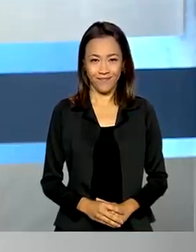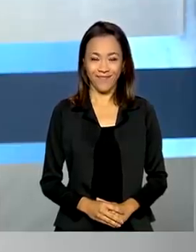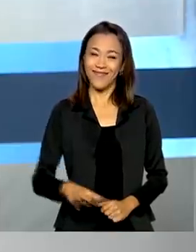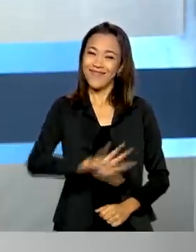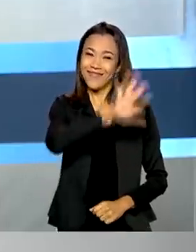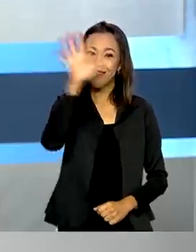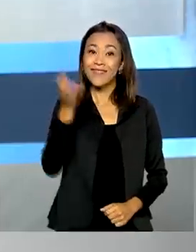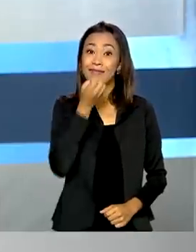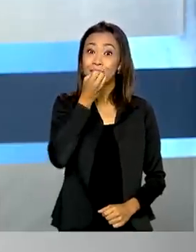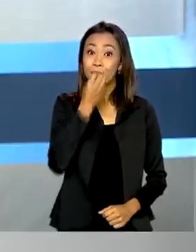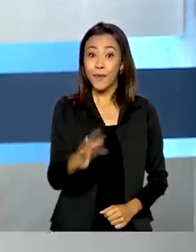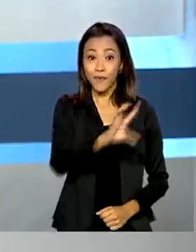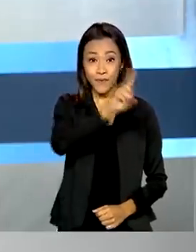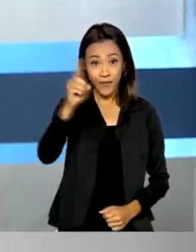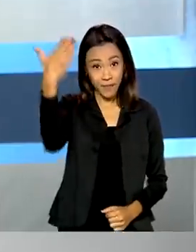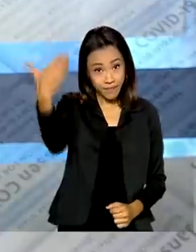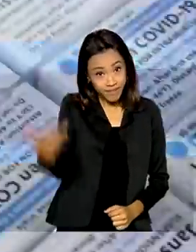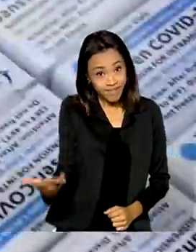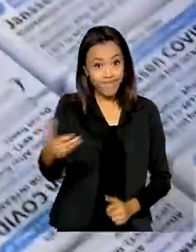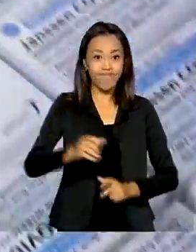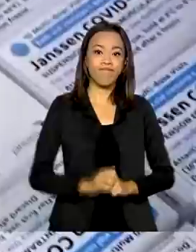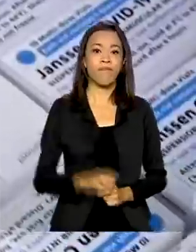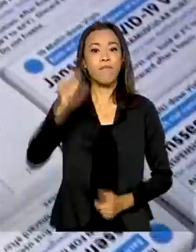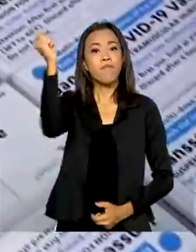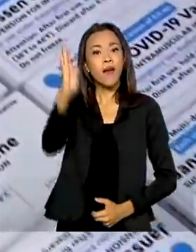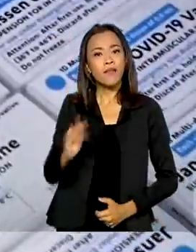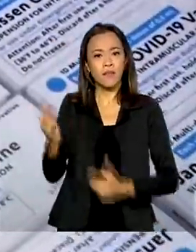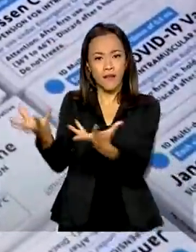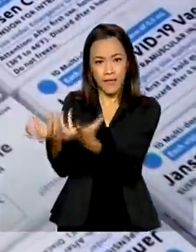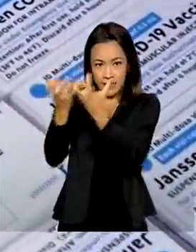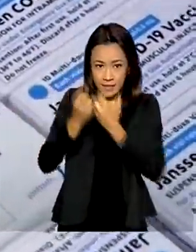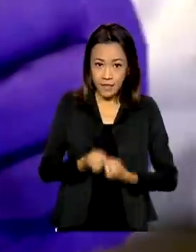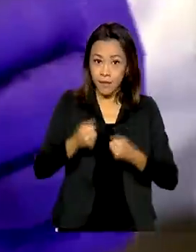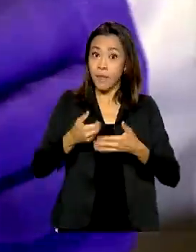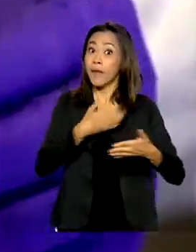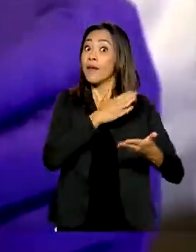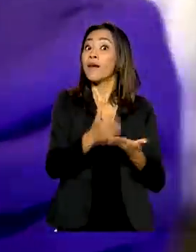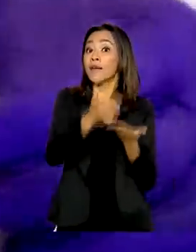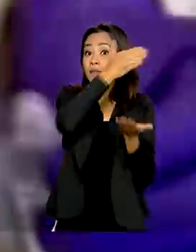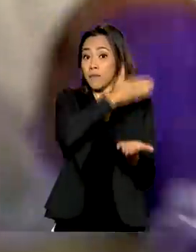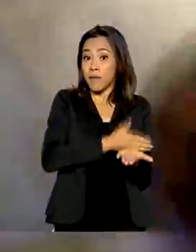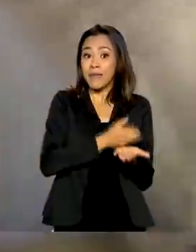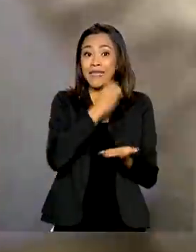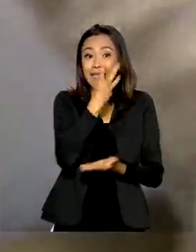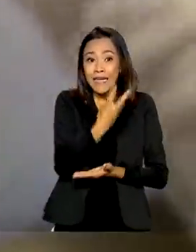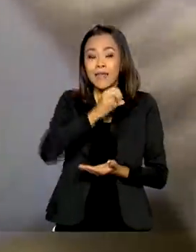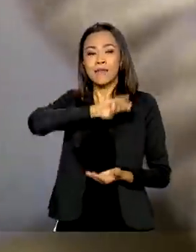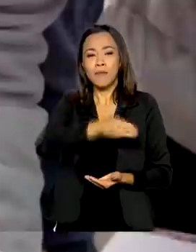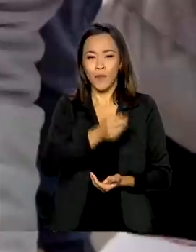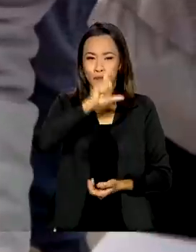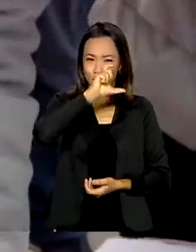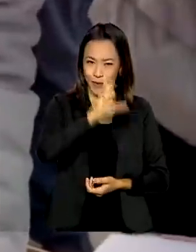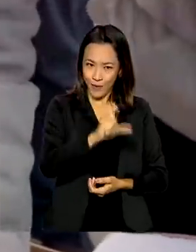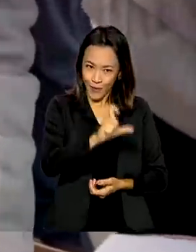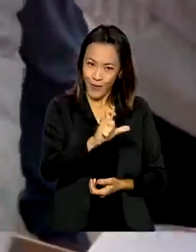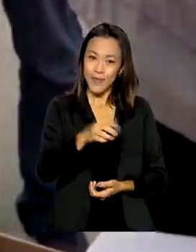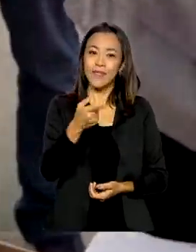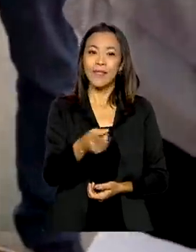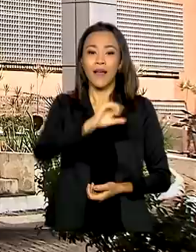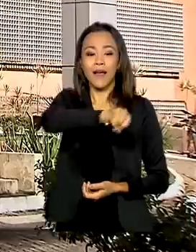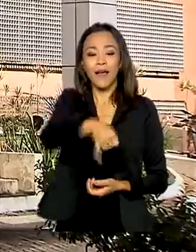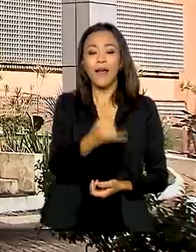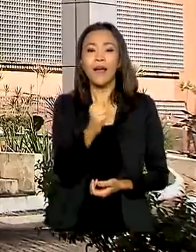Olá, muito bom dia pra você. Brasil vai receber antecipadamente 3 milhões de doses da vacina da Janssen.